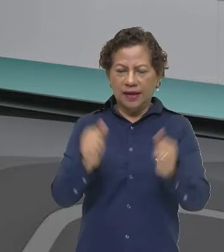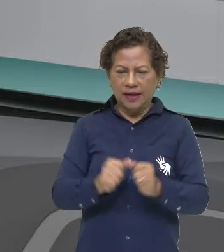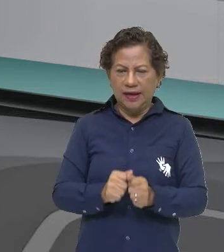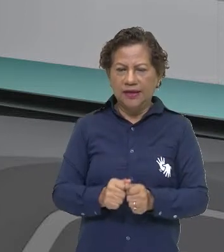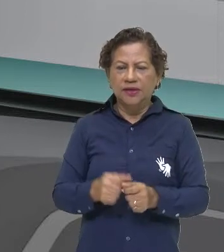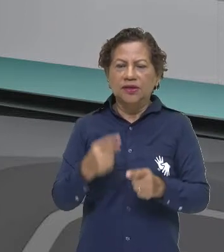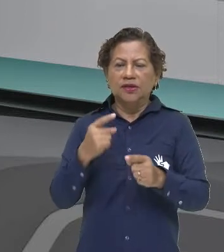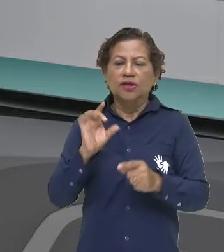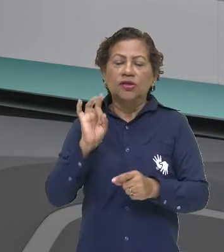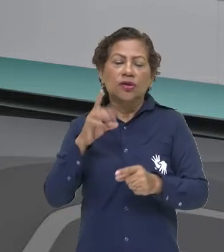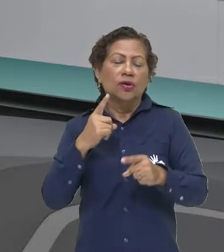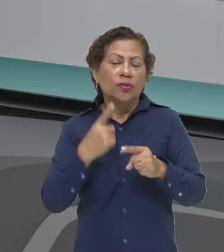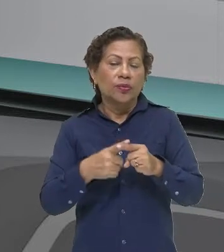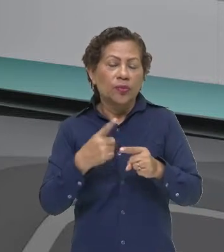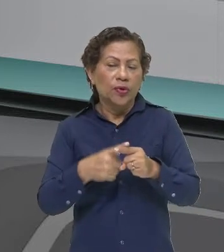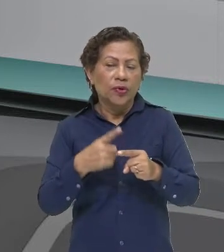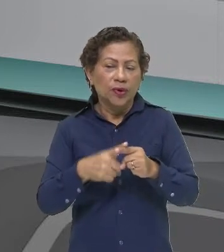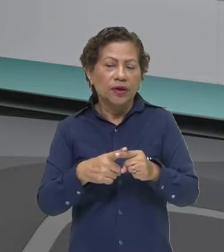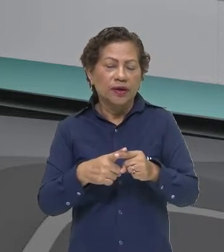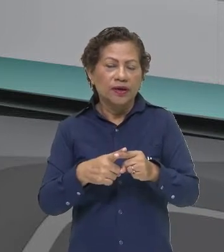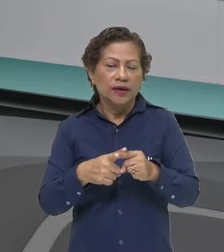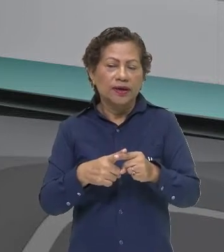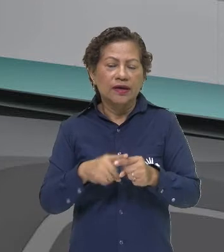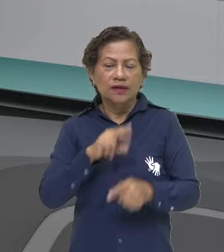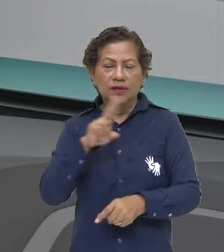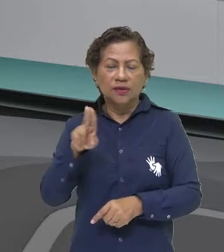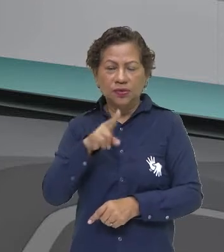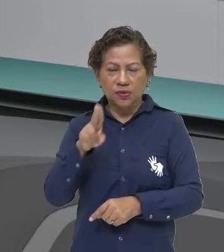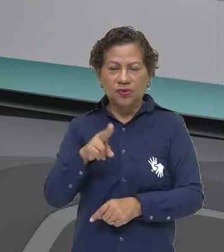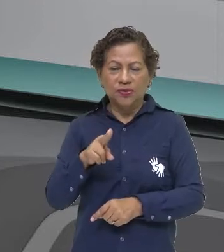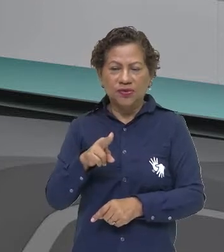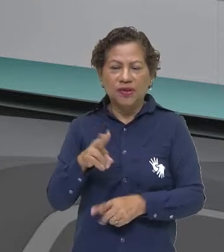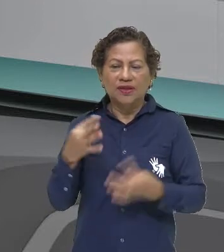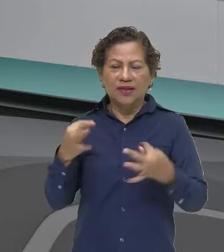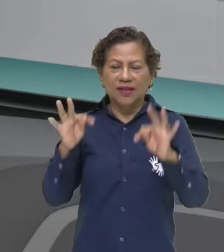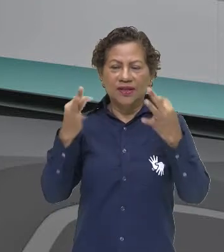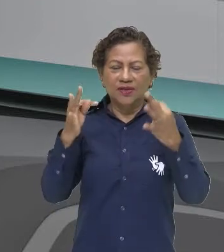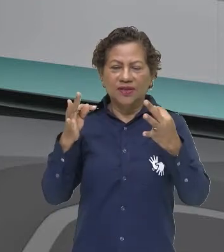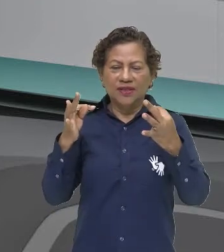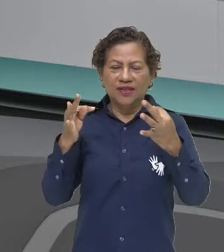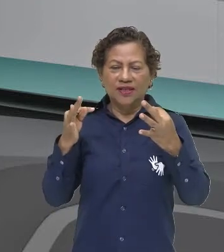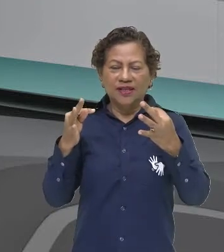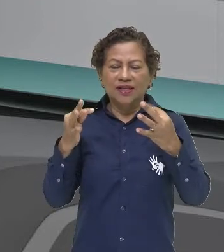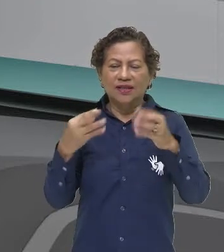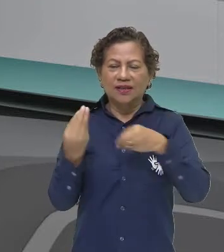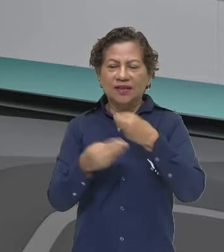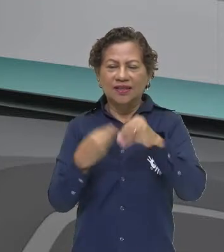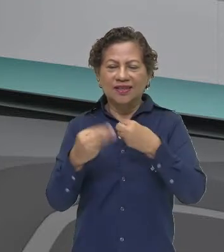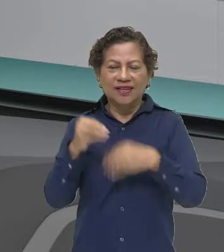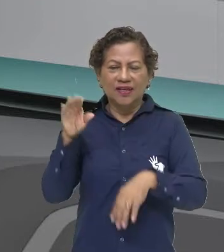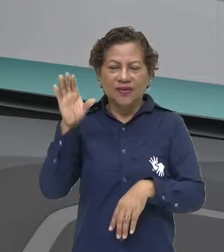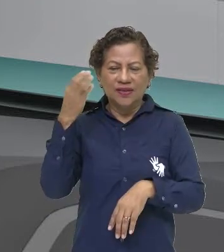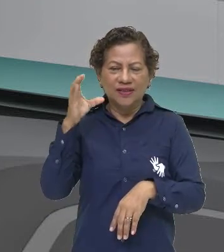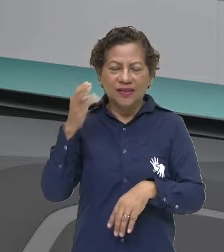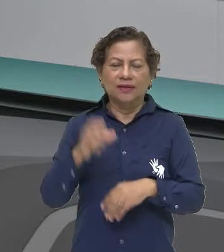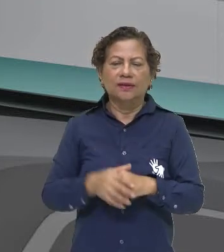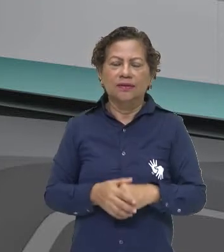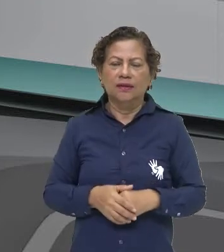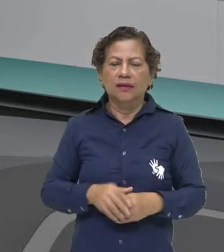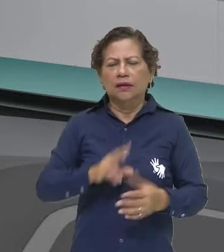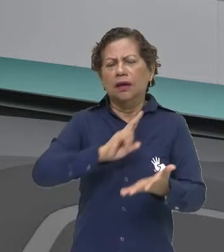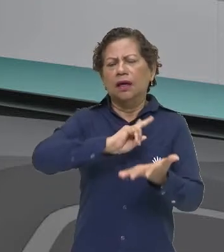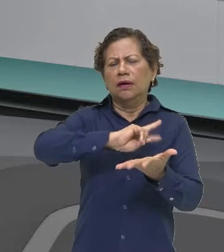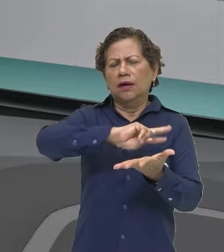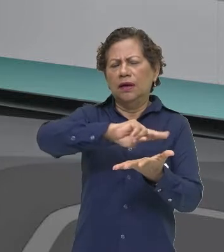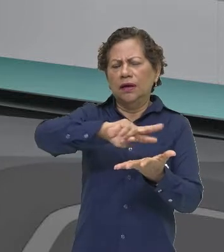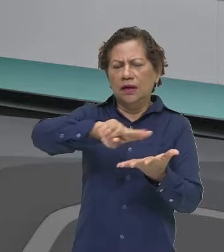tecnologia, a arte e a ciência. E tem várias imagens, vocês podem pesquisar aí,